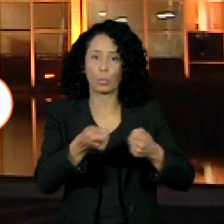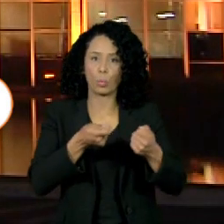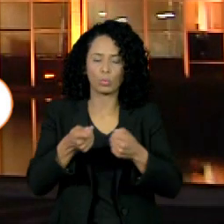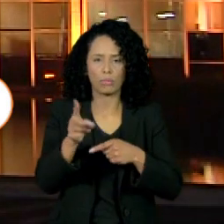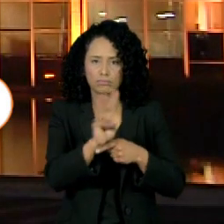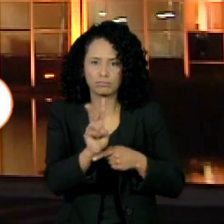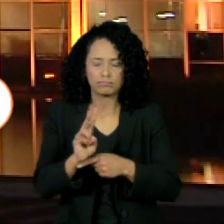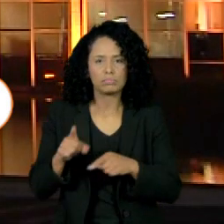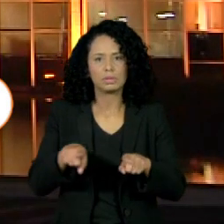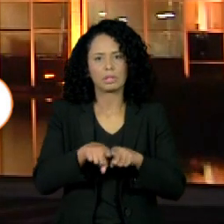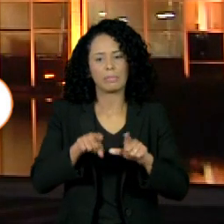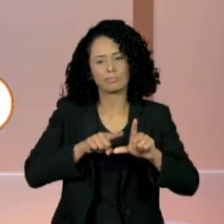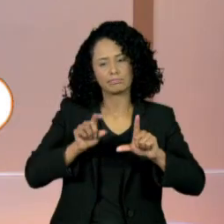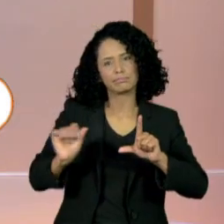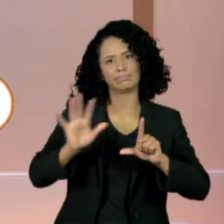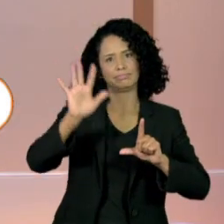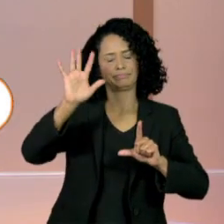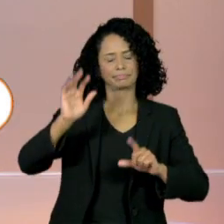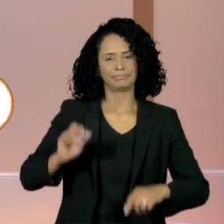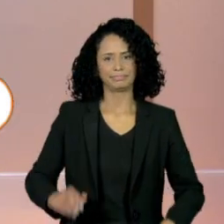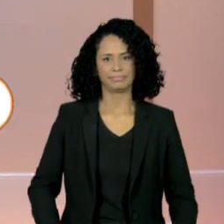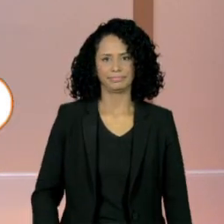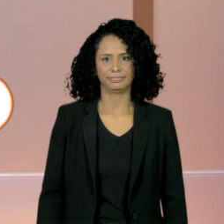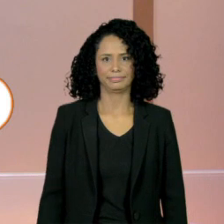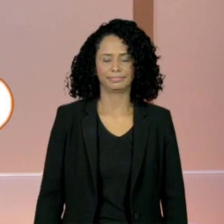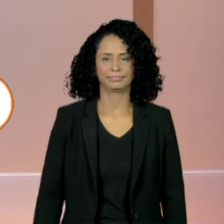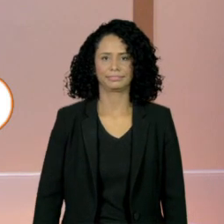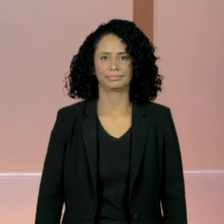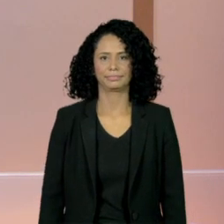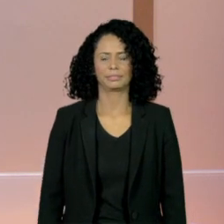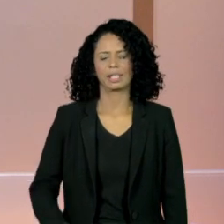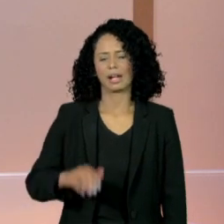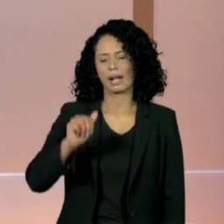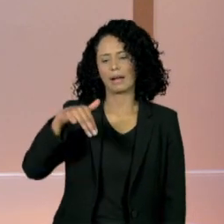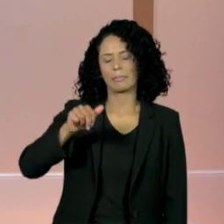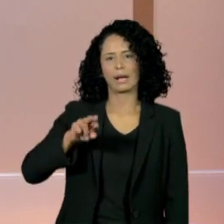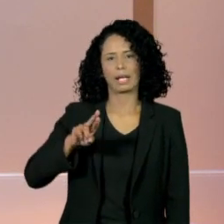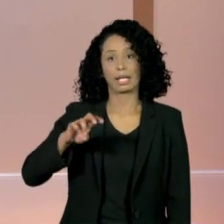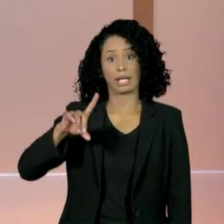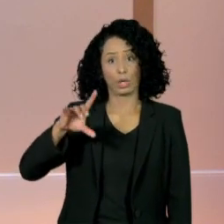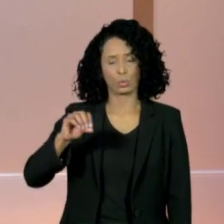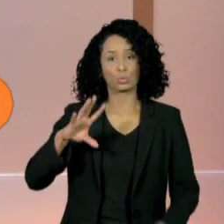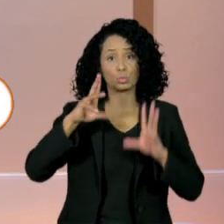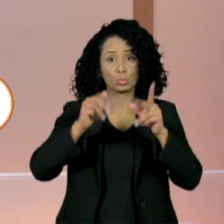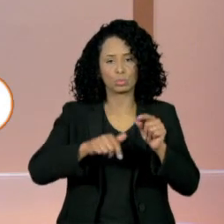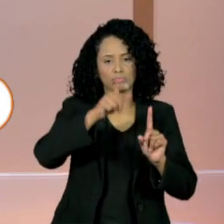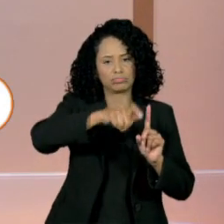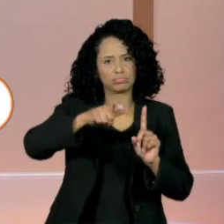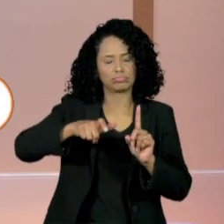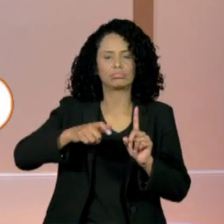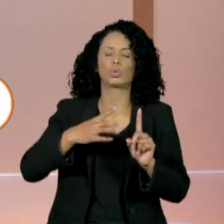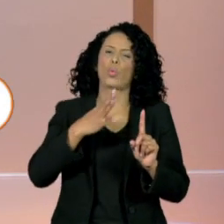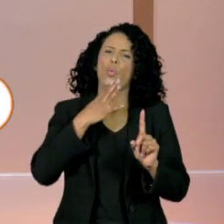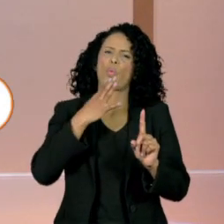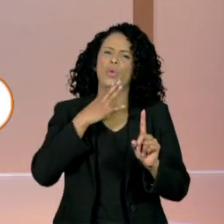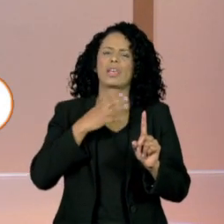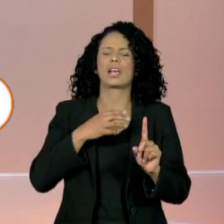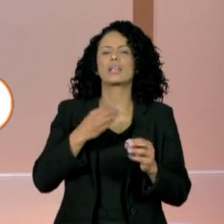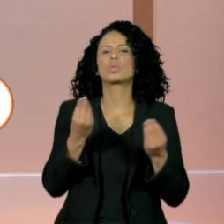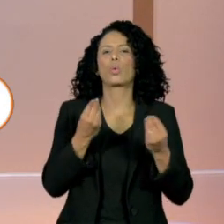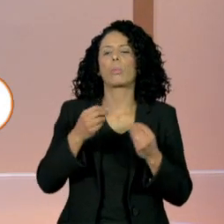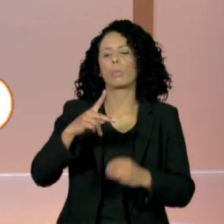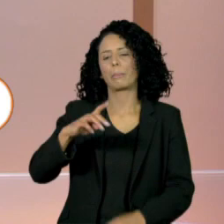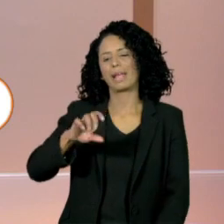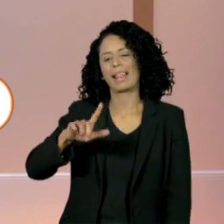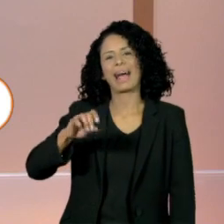participar da abertura do Fórum. Amarildo da Costa Oliveira, conhecido como Pelado, volta atrás em depoimento e